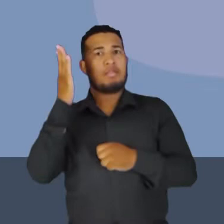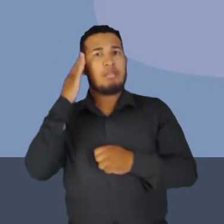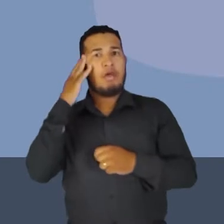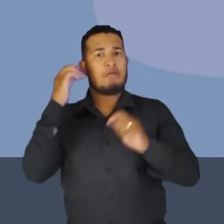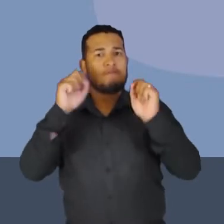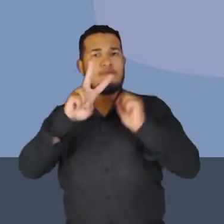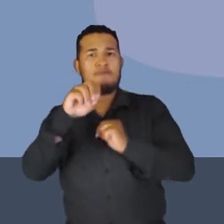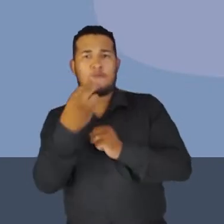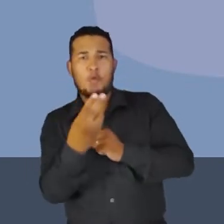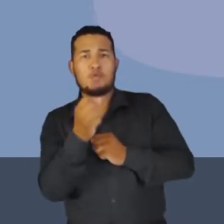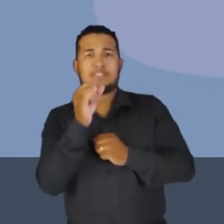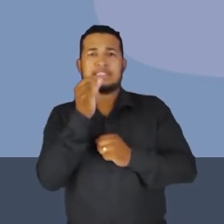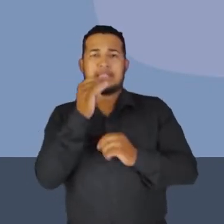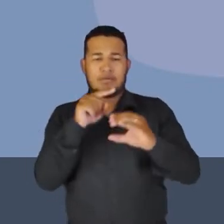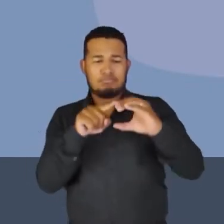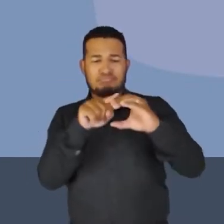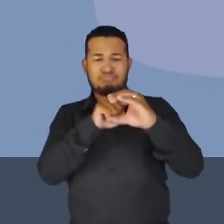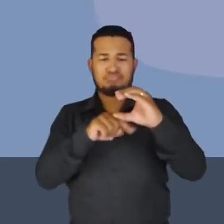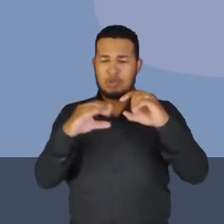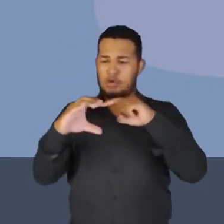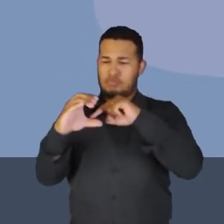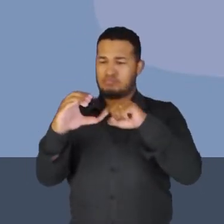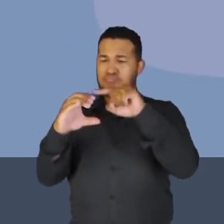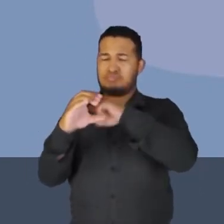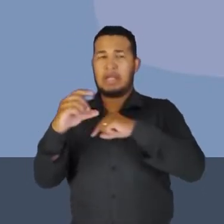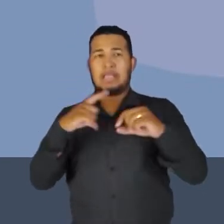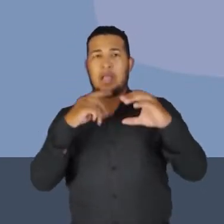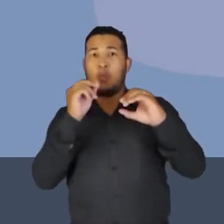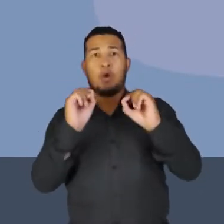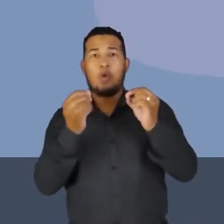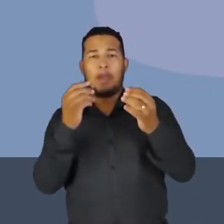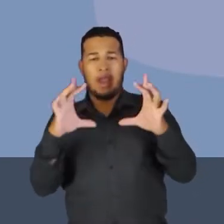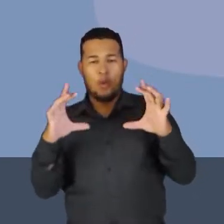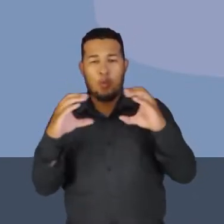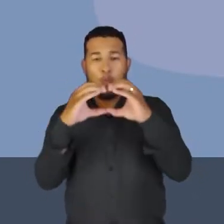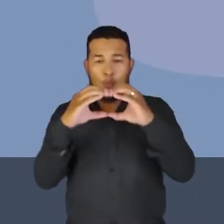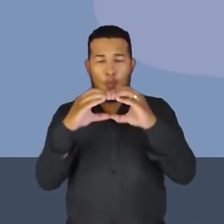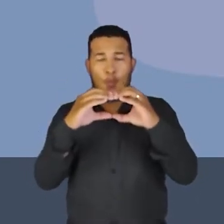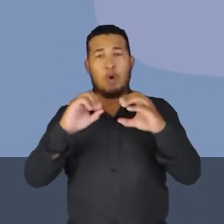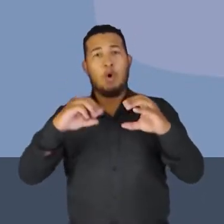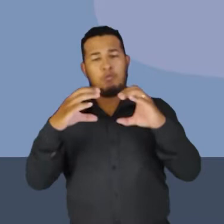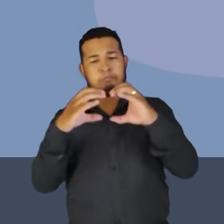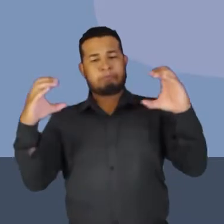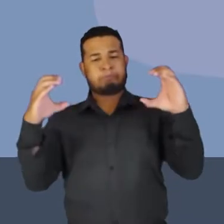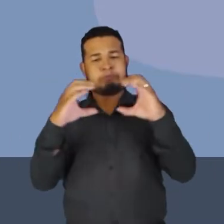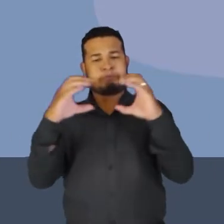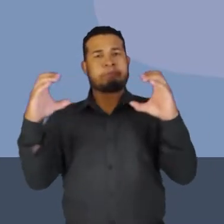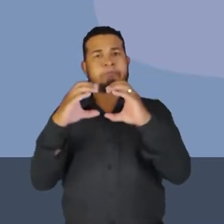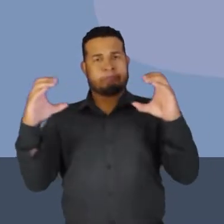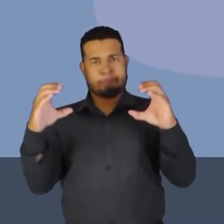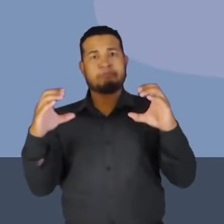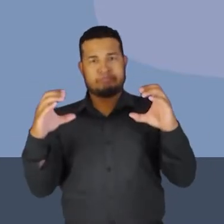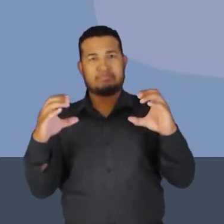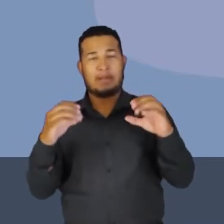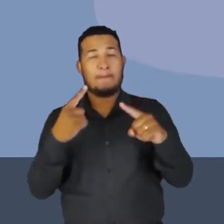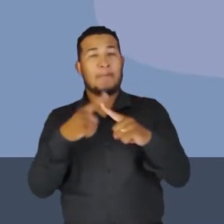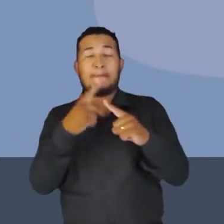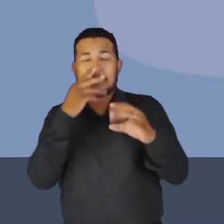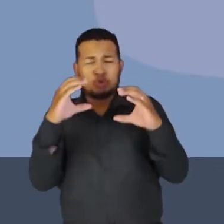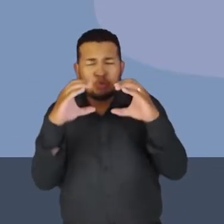este imã ou este imã estariam sofrendo atração ou repulsão? Então, olha